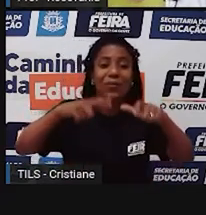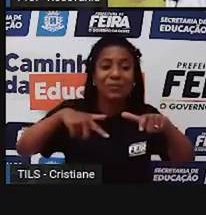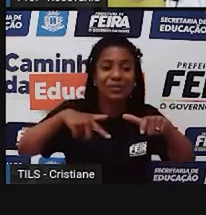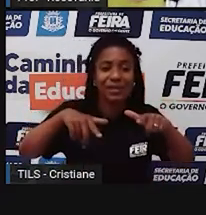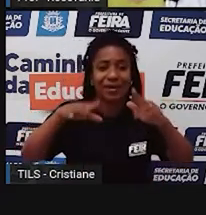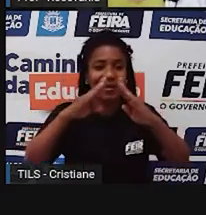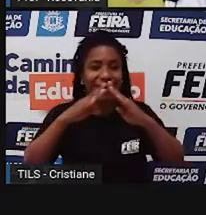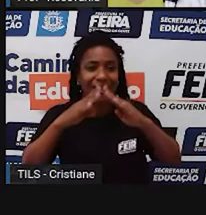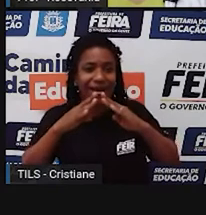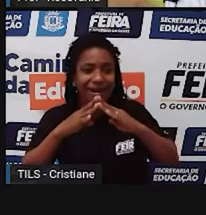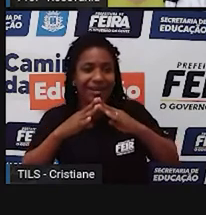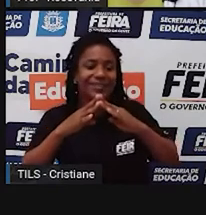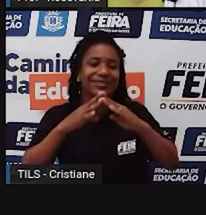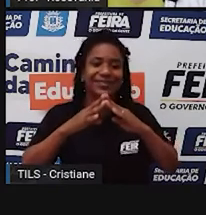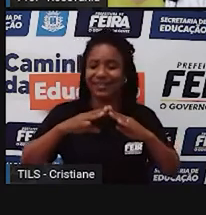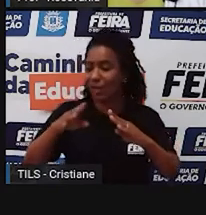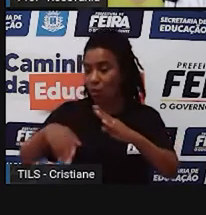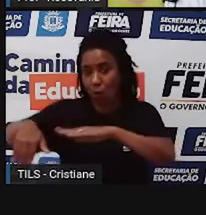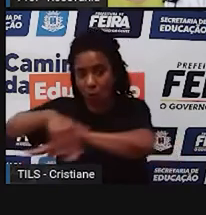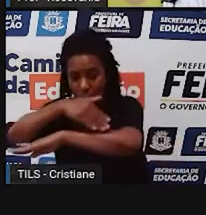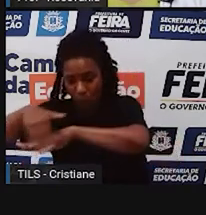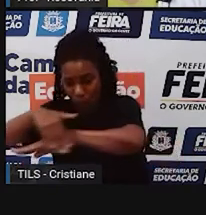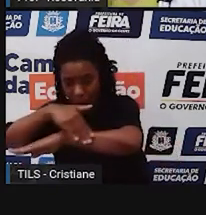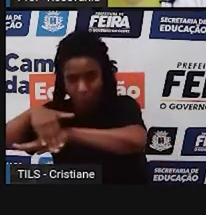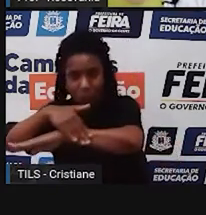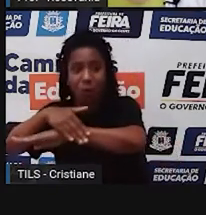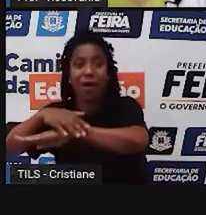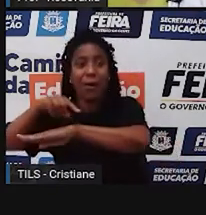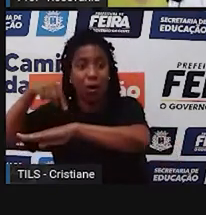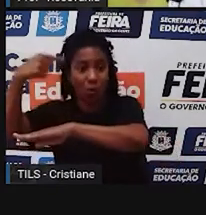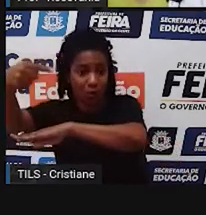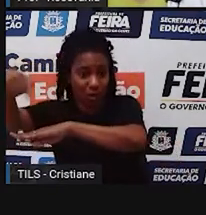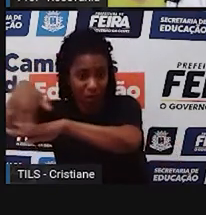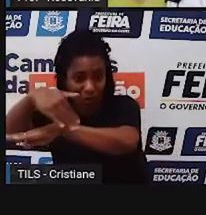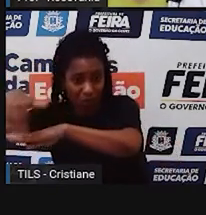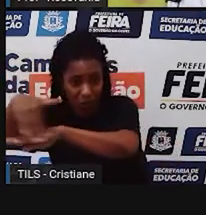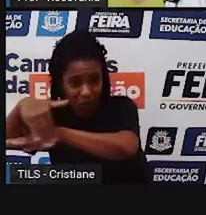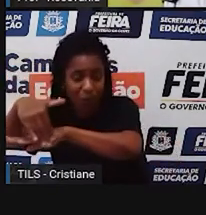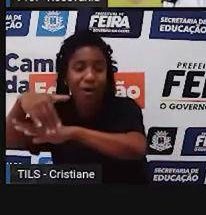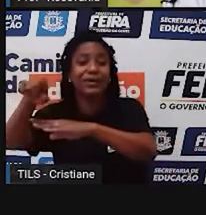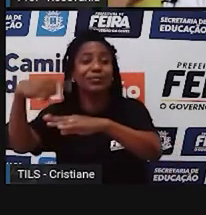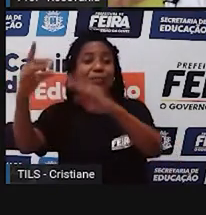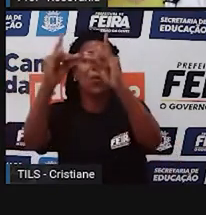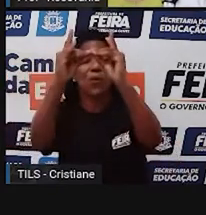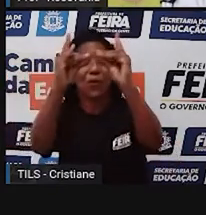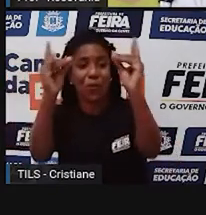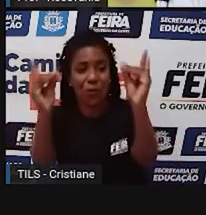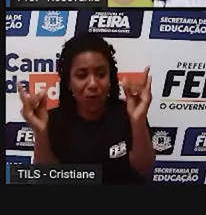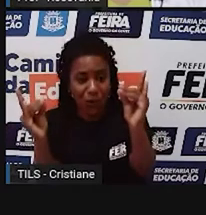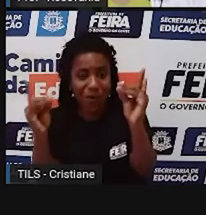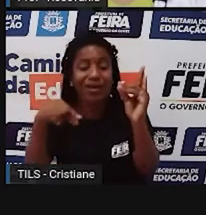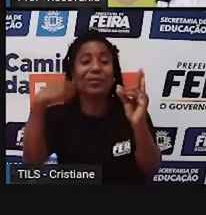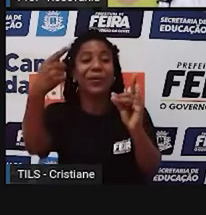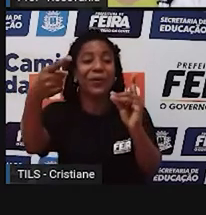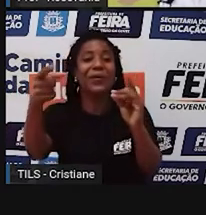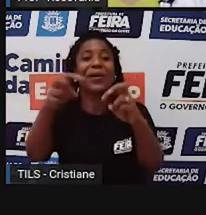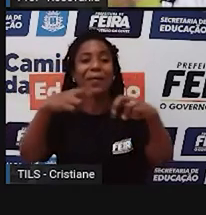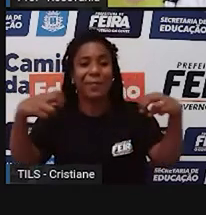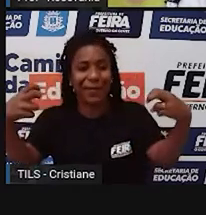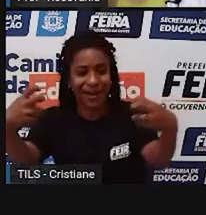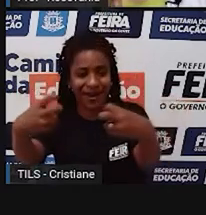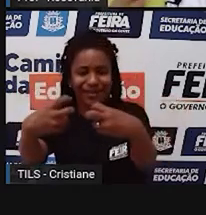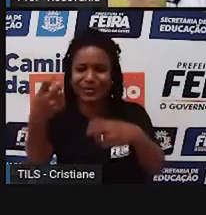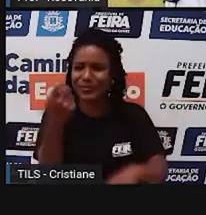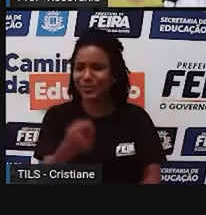casa, você passa duas ruas à direita, tem um viaduto não sei o quê, né, aí você vai ver uma praça. Não, hoje as pessoas não fazem mais isso.